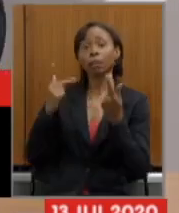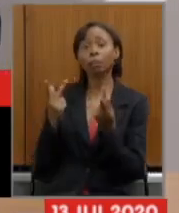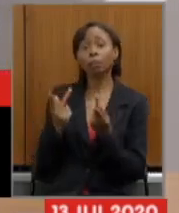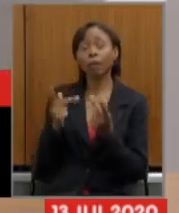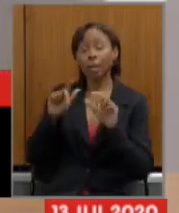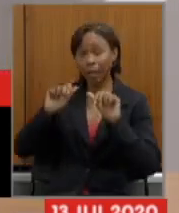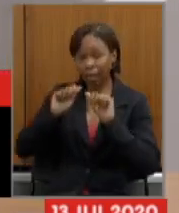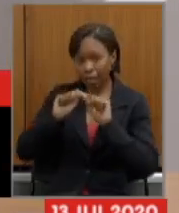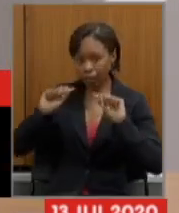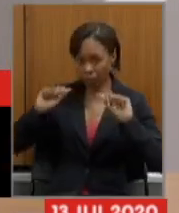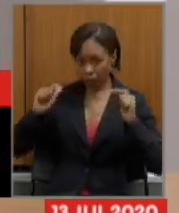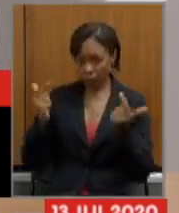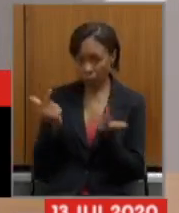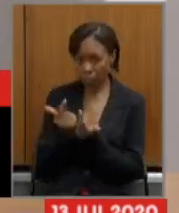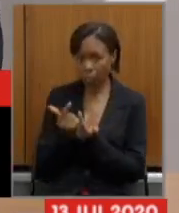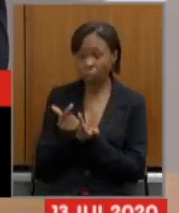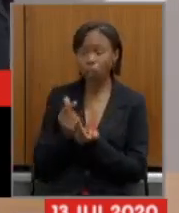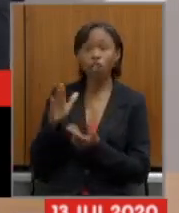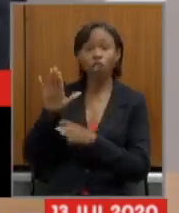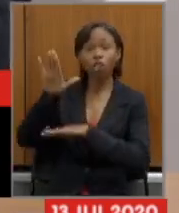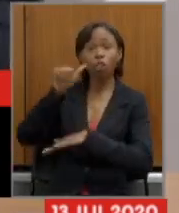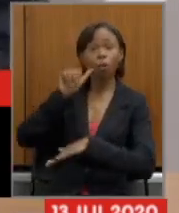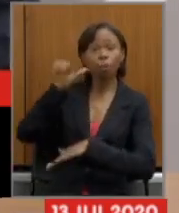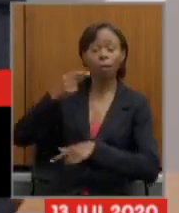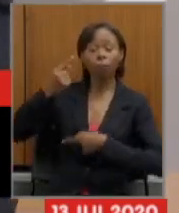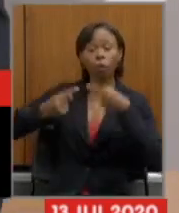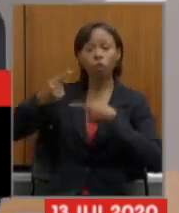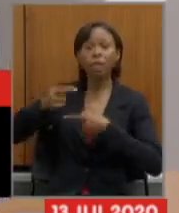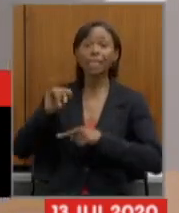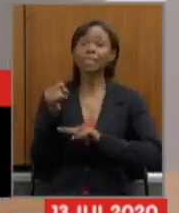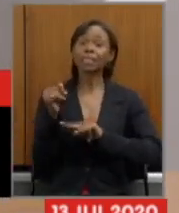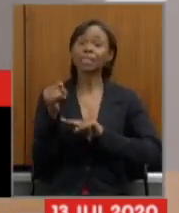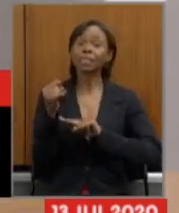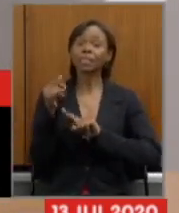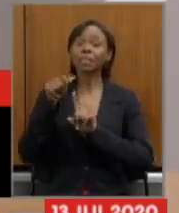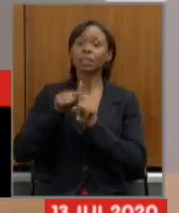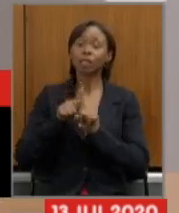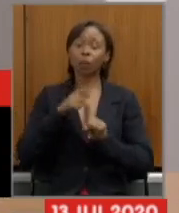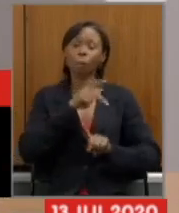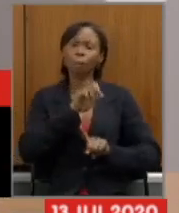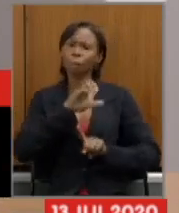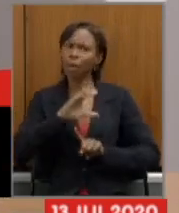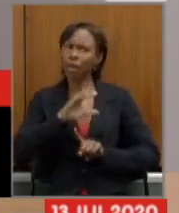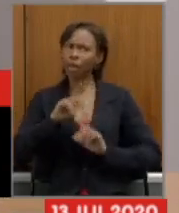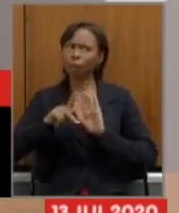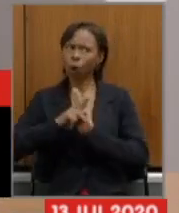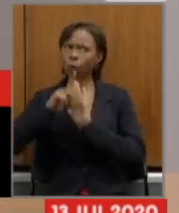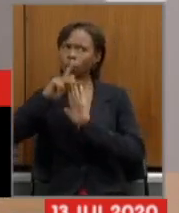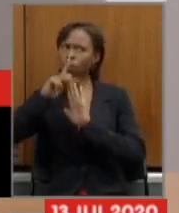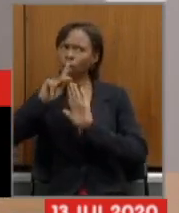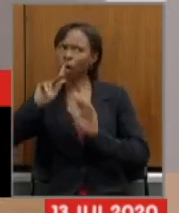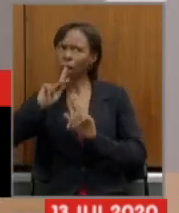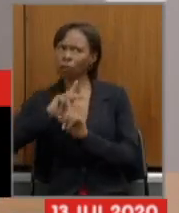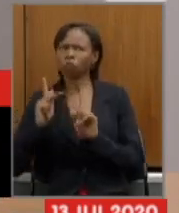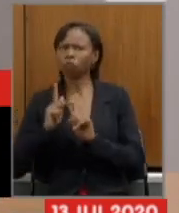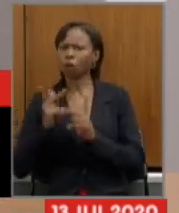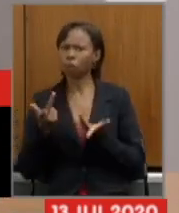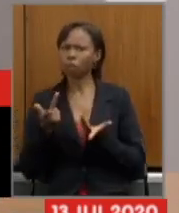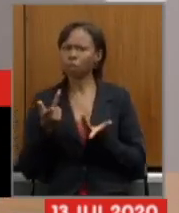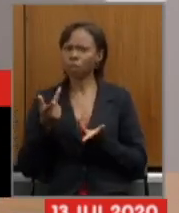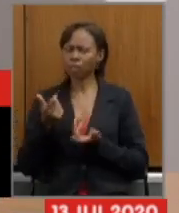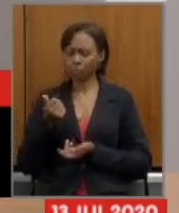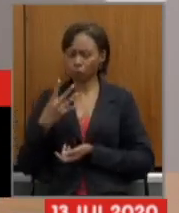previdência em janeiro recebeu-se a PEC que tratava da reforma no dia 14 de janeiro dia 3 de fevereiro